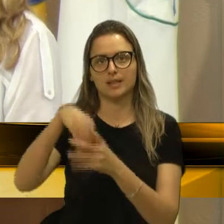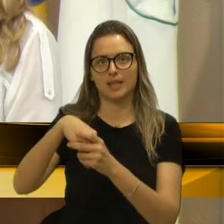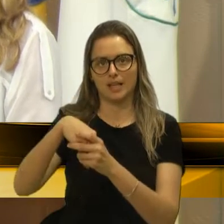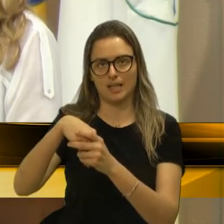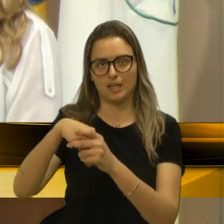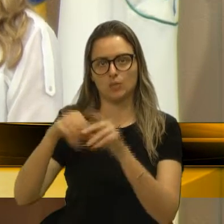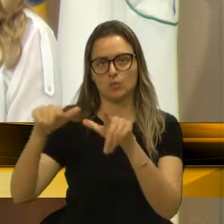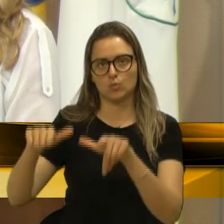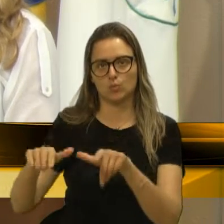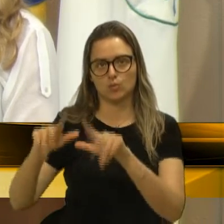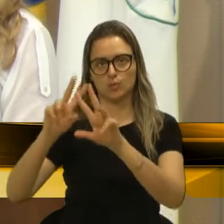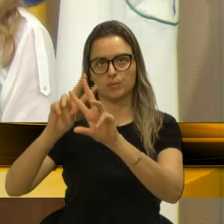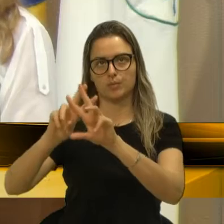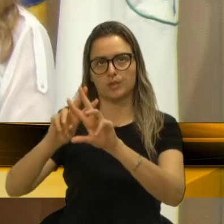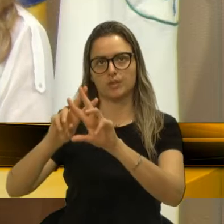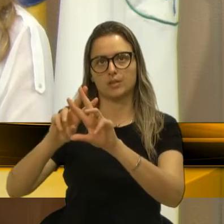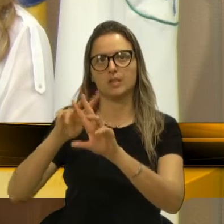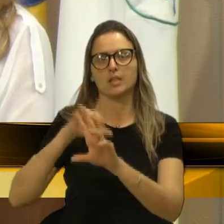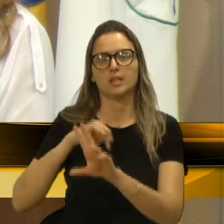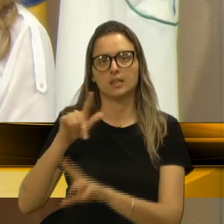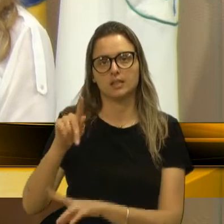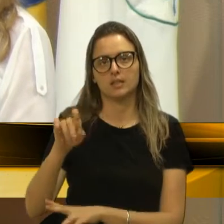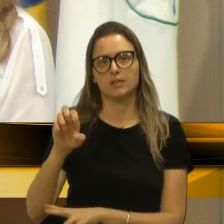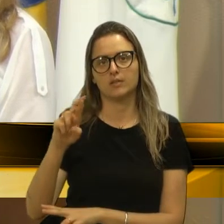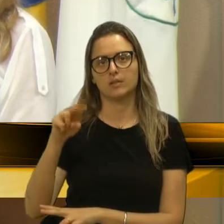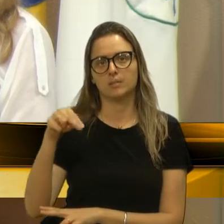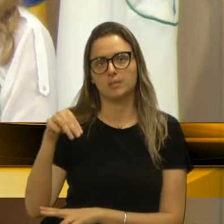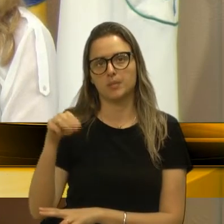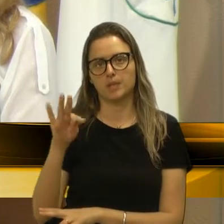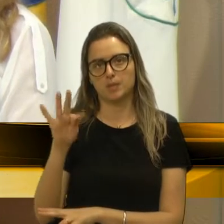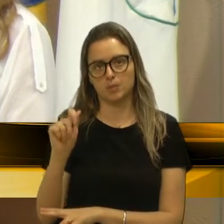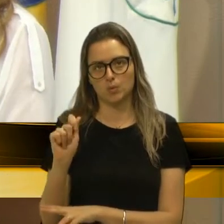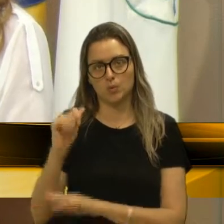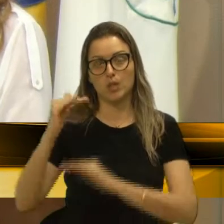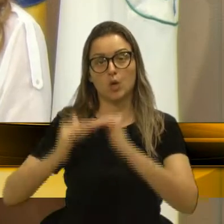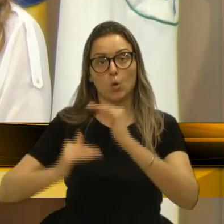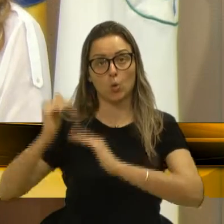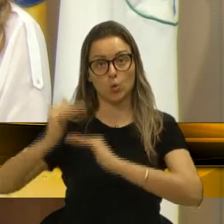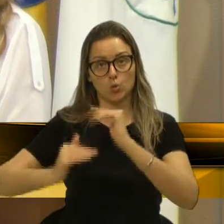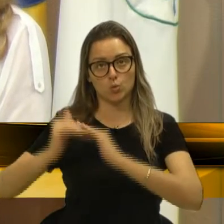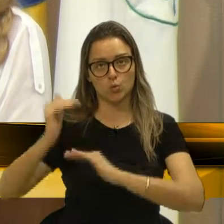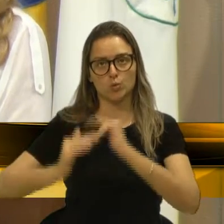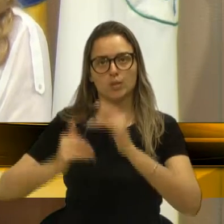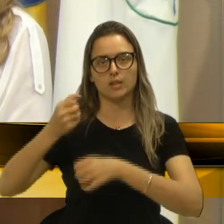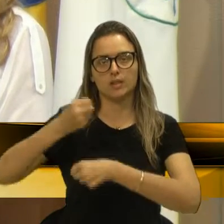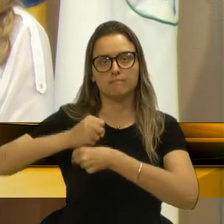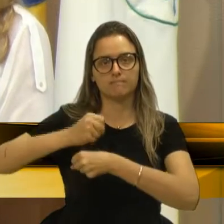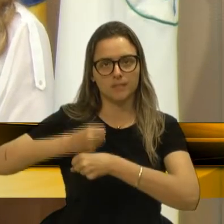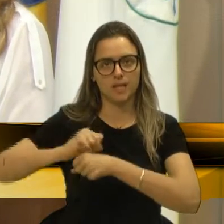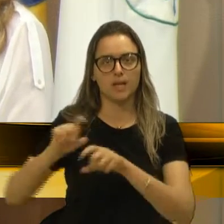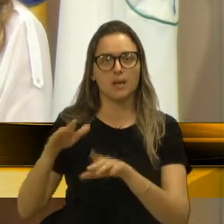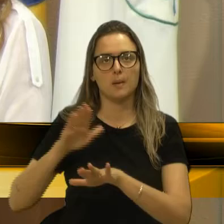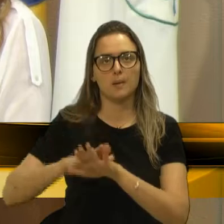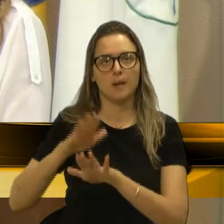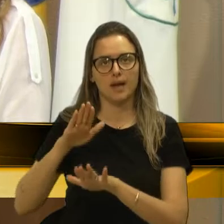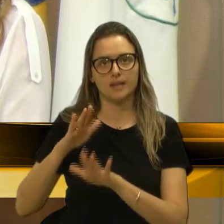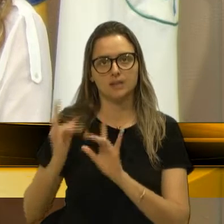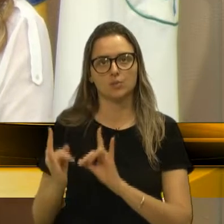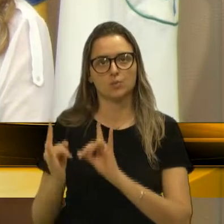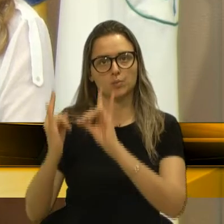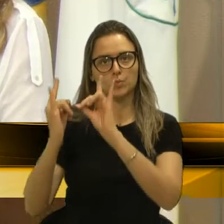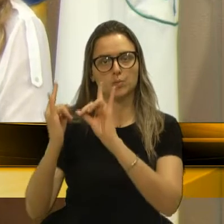mesma metodologia, com permuta, está sendo construída, já praticamente finalizada,